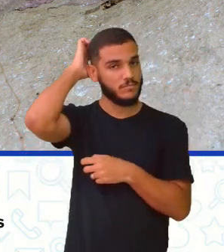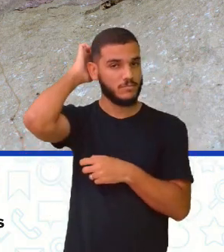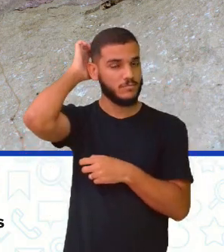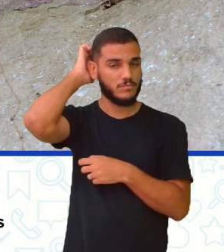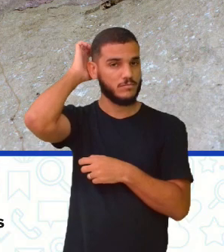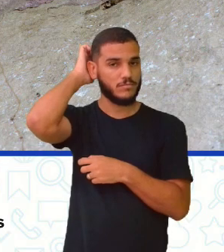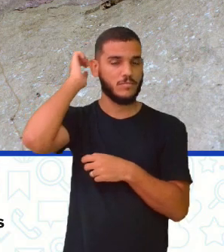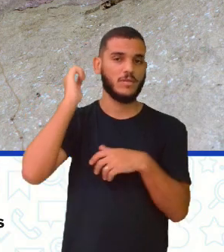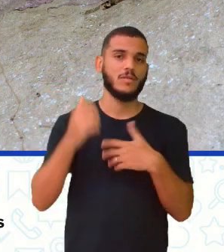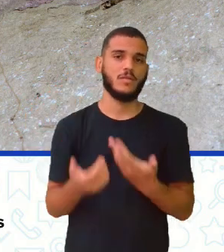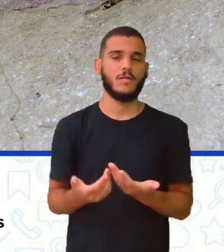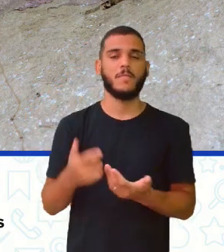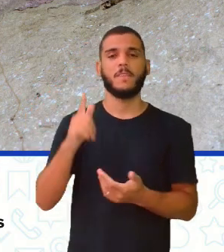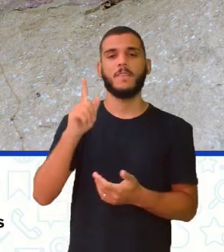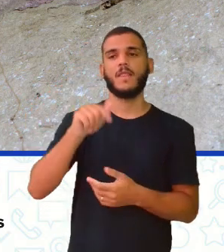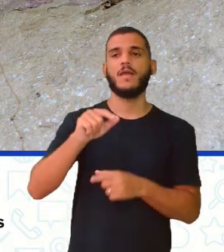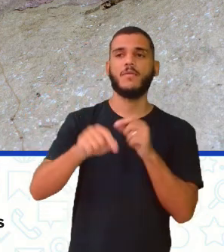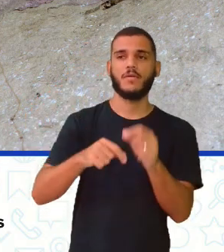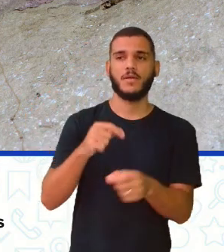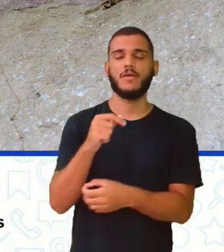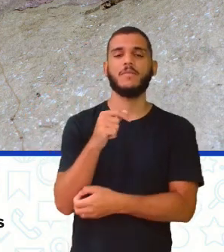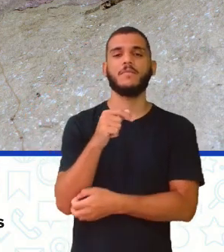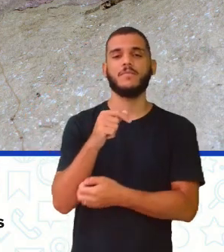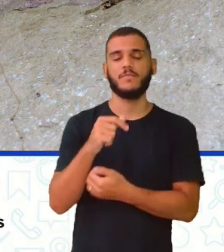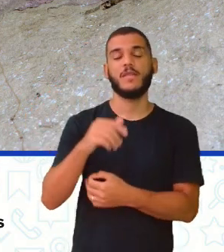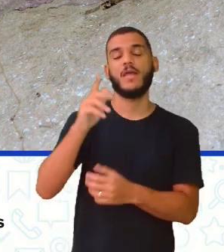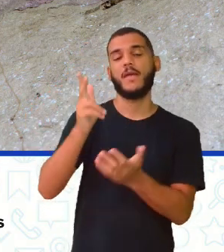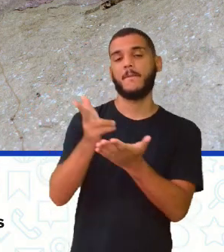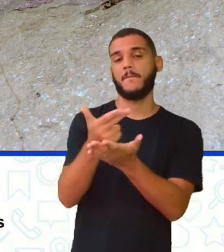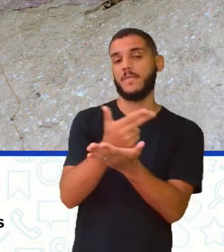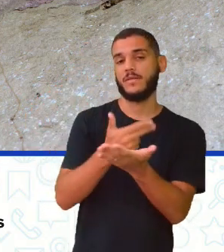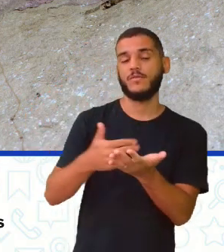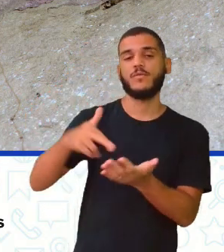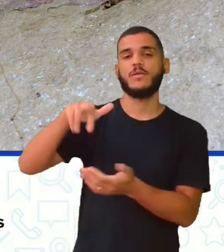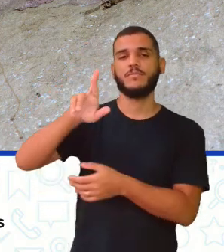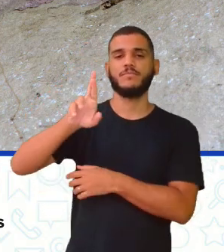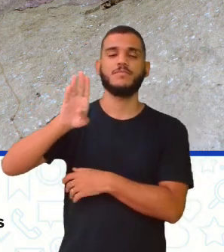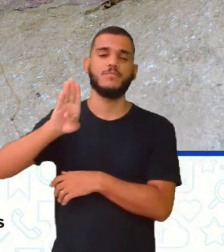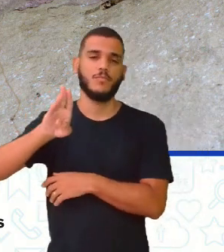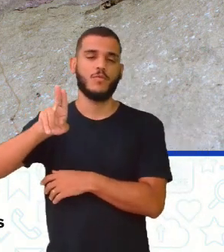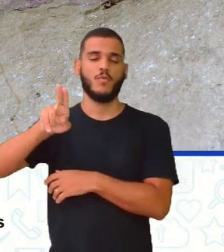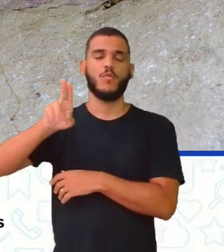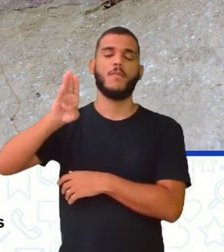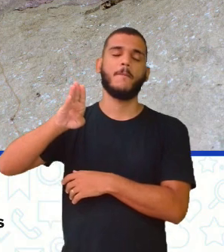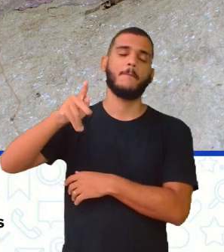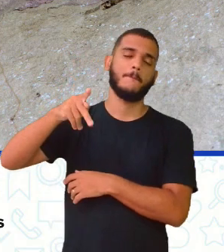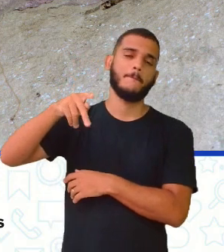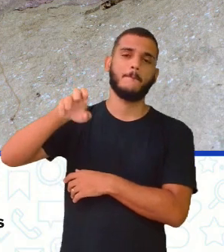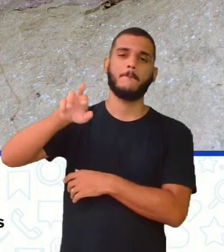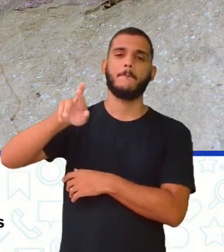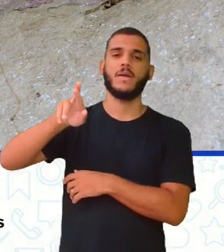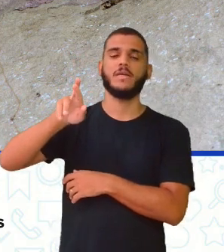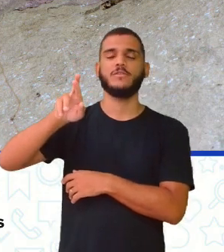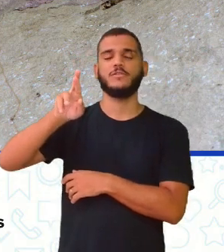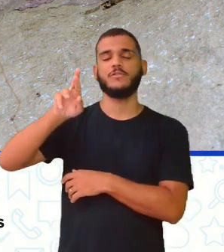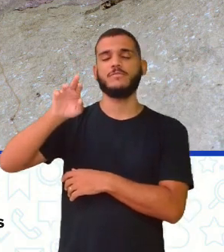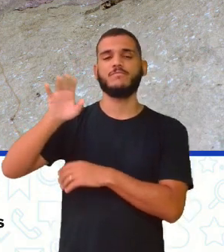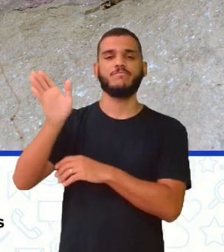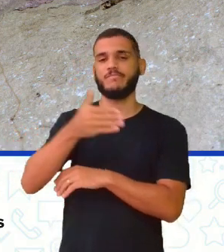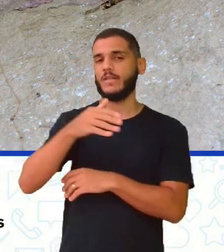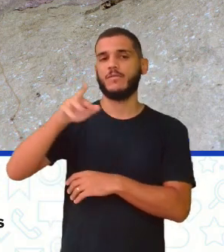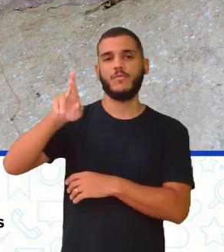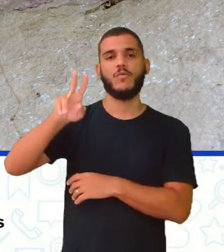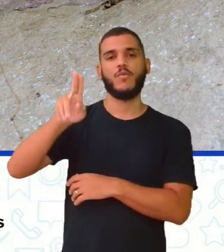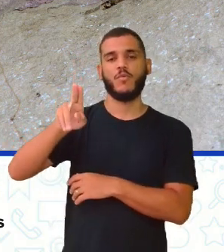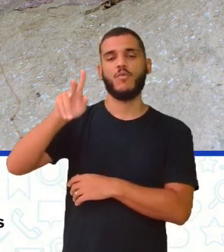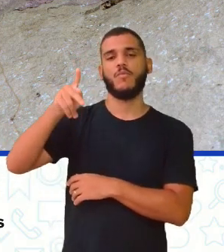peste. Que é justamente a professora falando do tipo de pintura que está aí sendo ilustrada para você. E